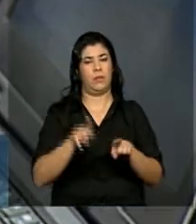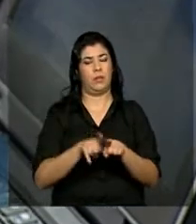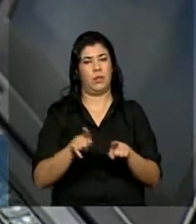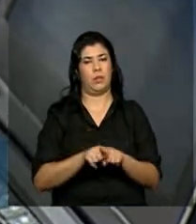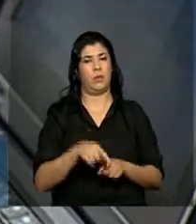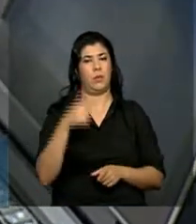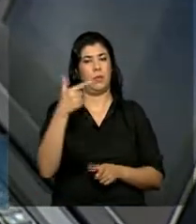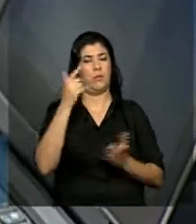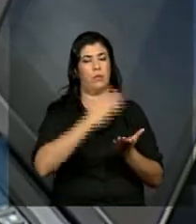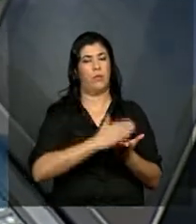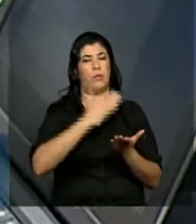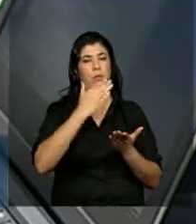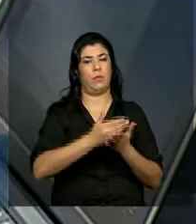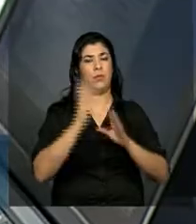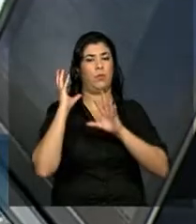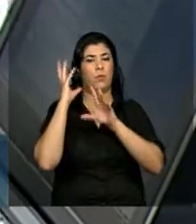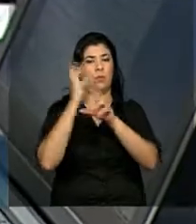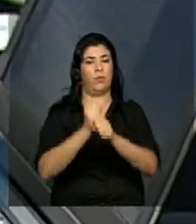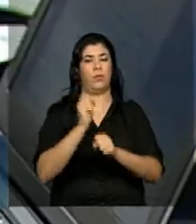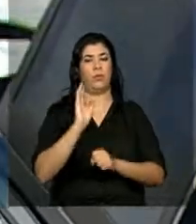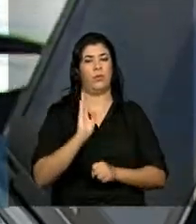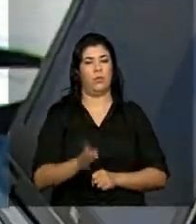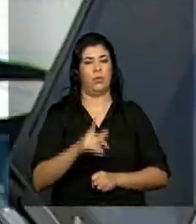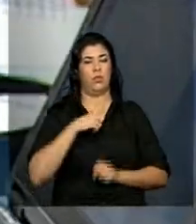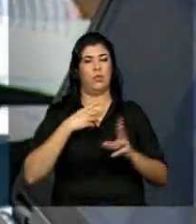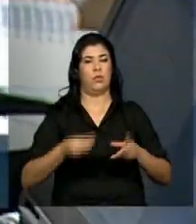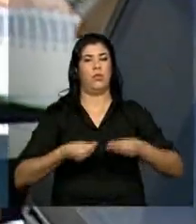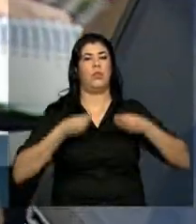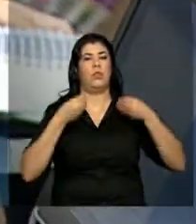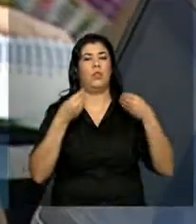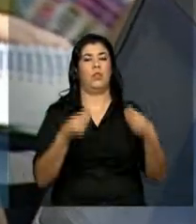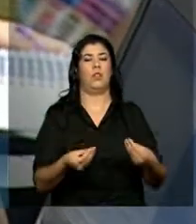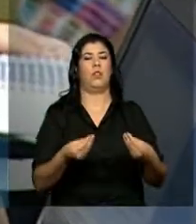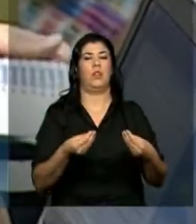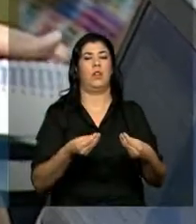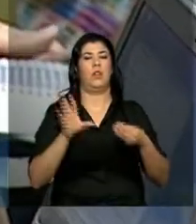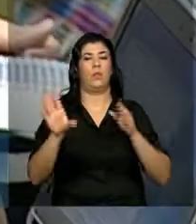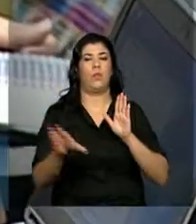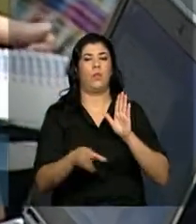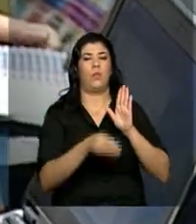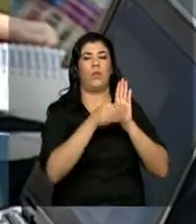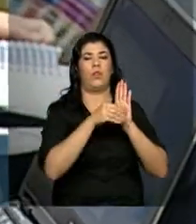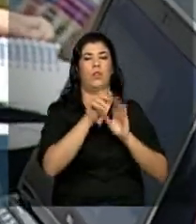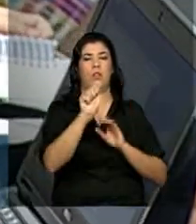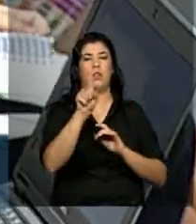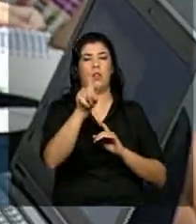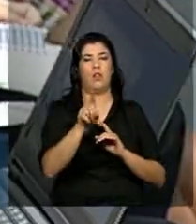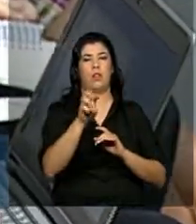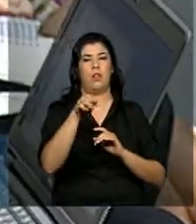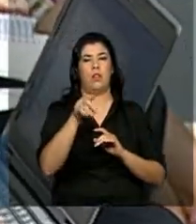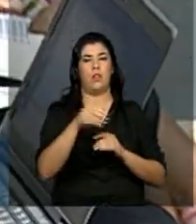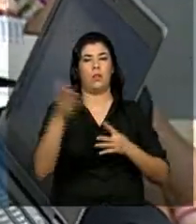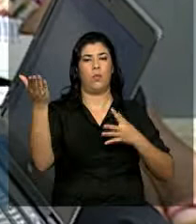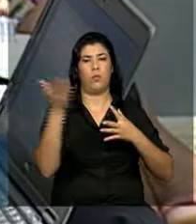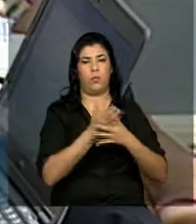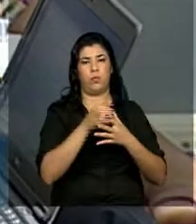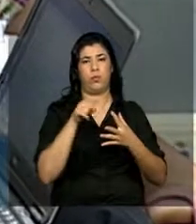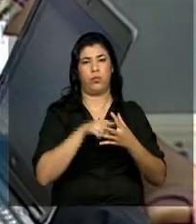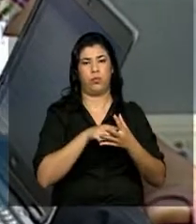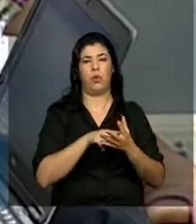etapa que também foi concluída, que é a entrega do módulo de anexação dos documentos digitalizados,